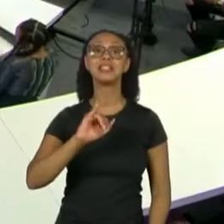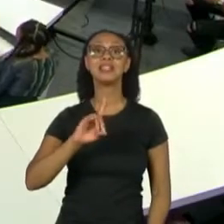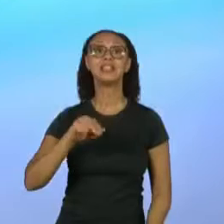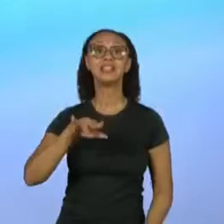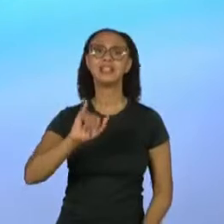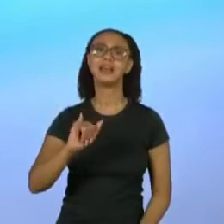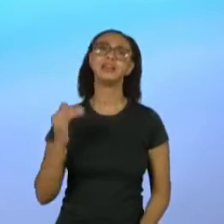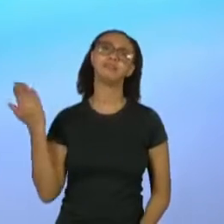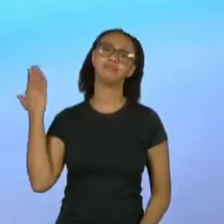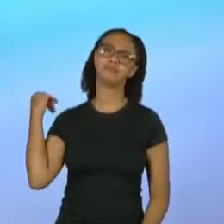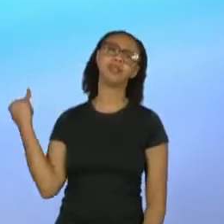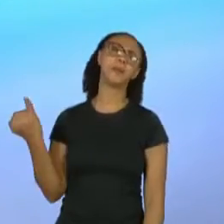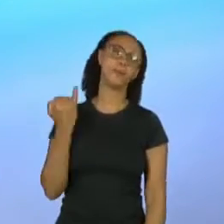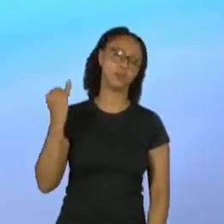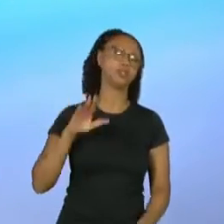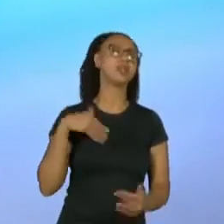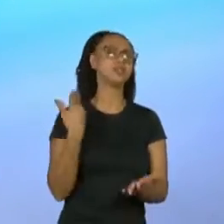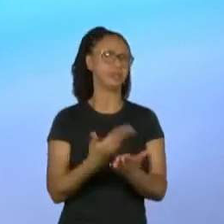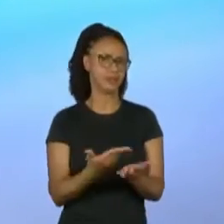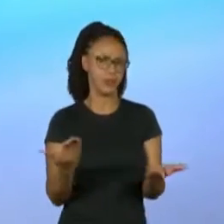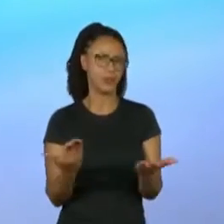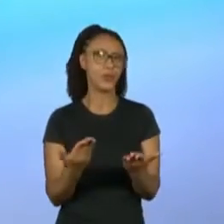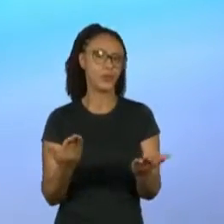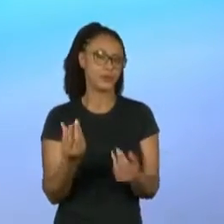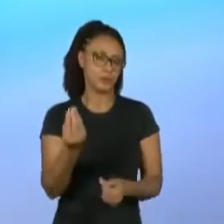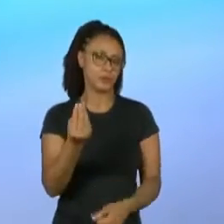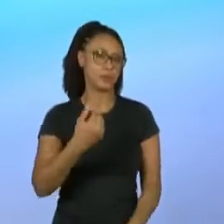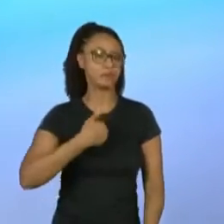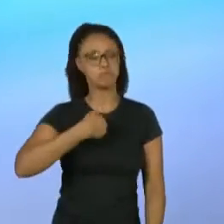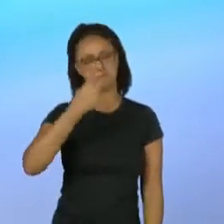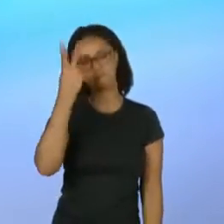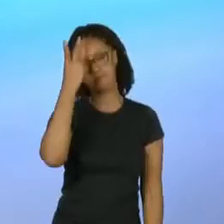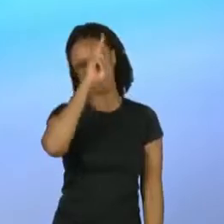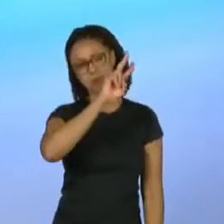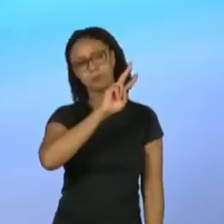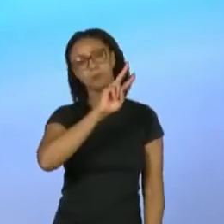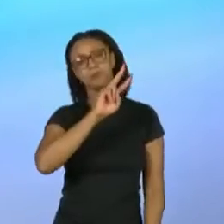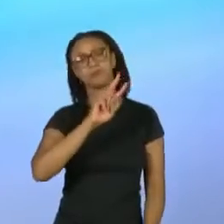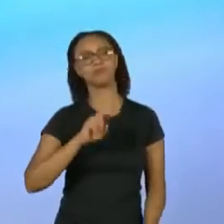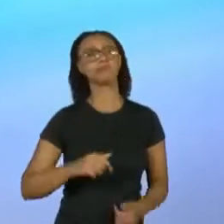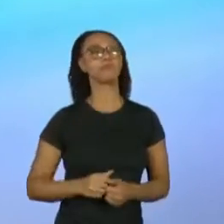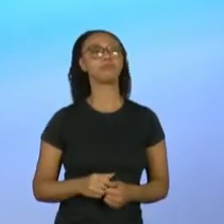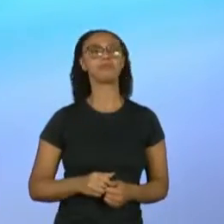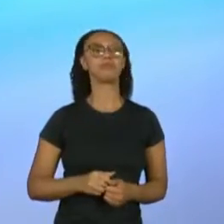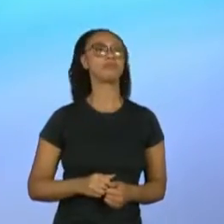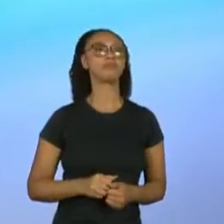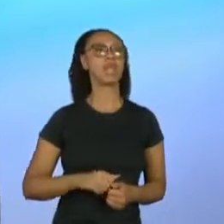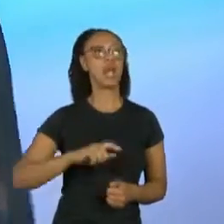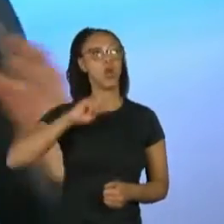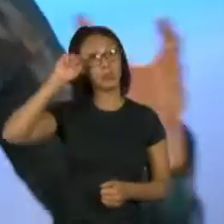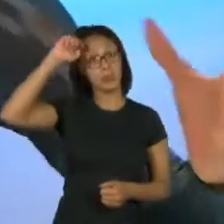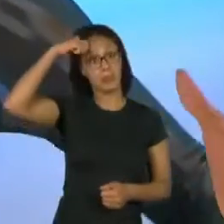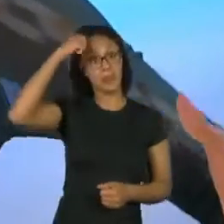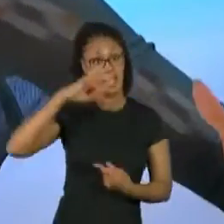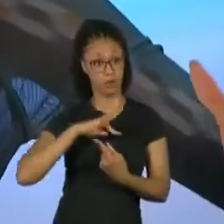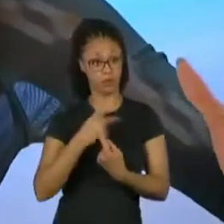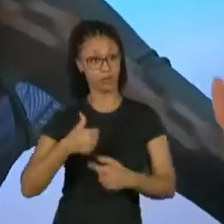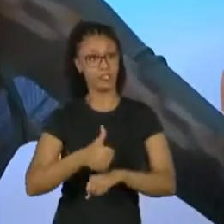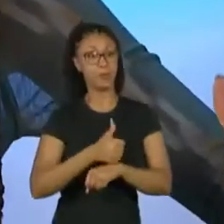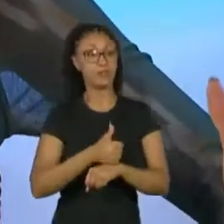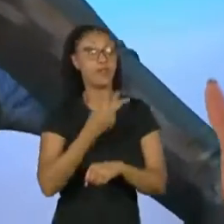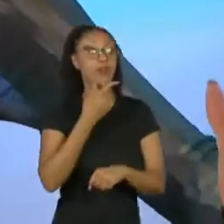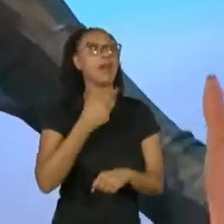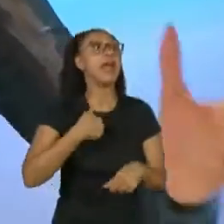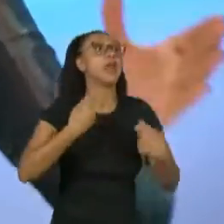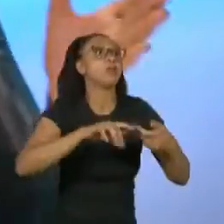ele ainda é muito importante, porque eu lembro que todo artista negro falava assim, eu preciso fazer o meu